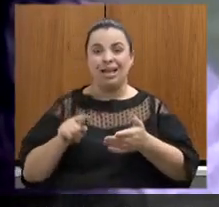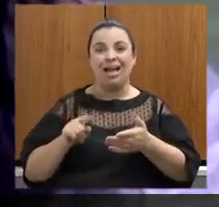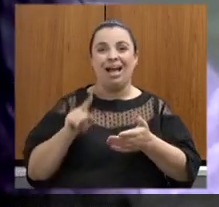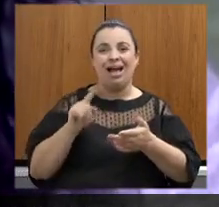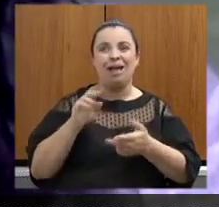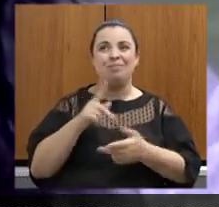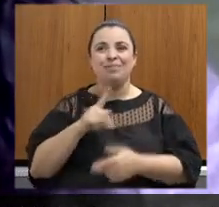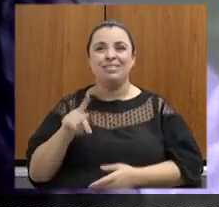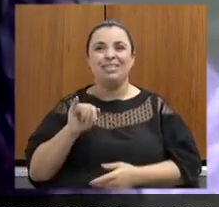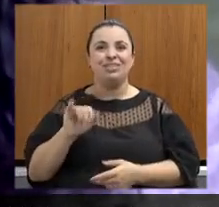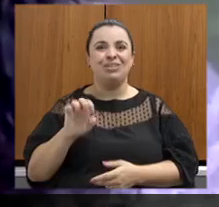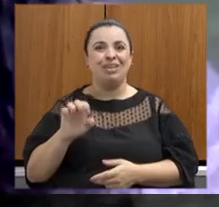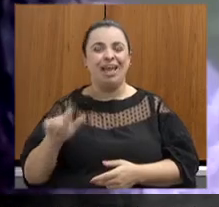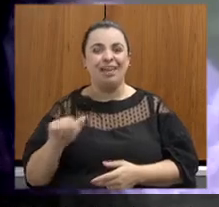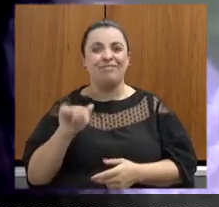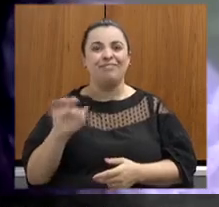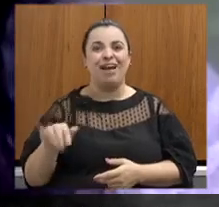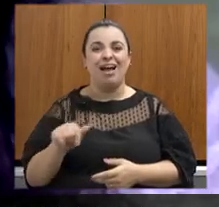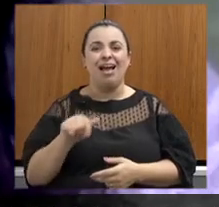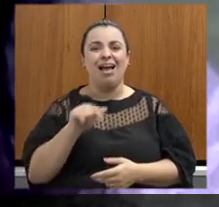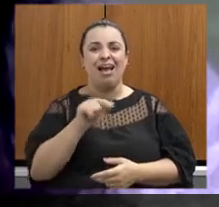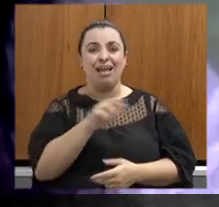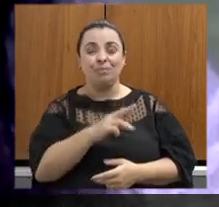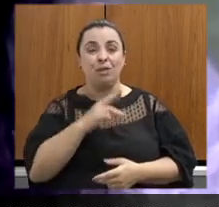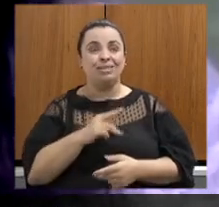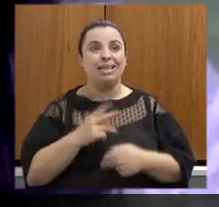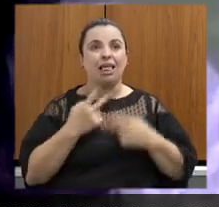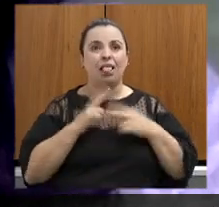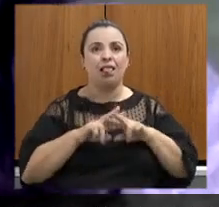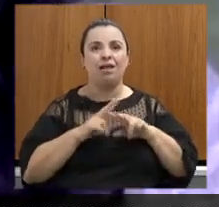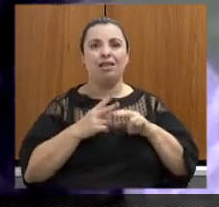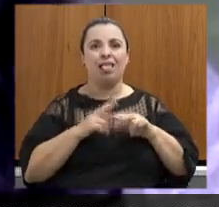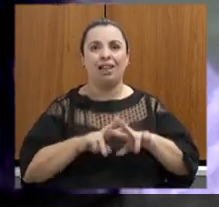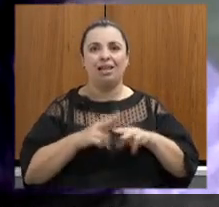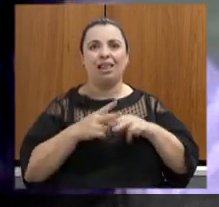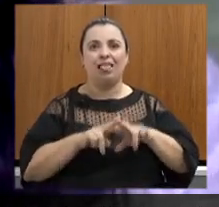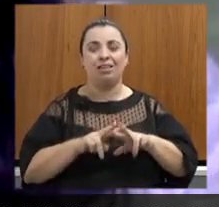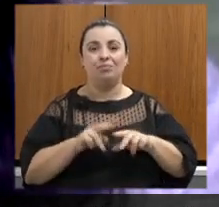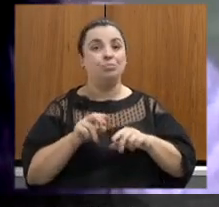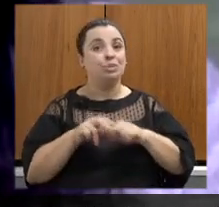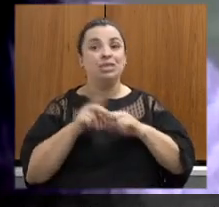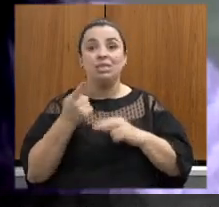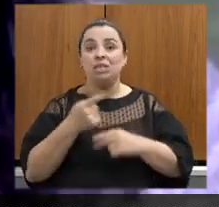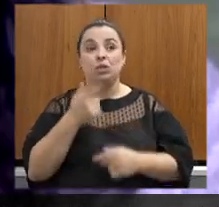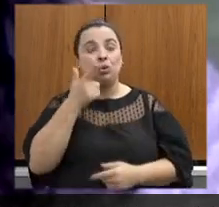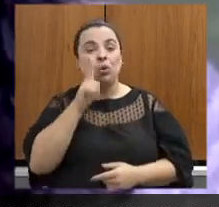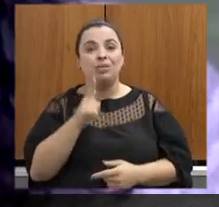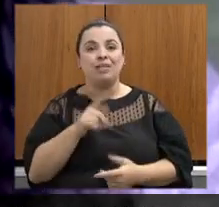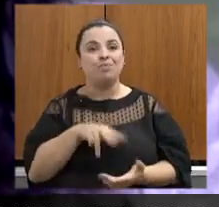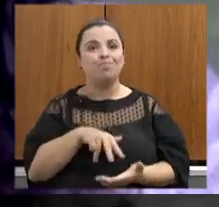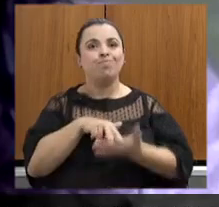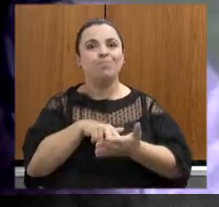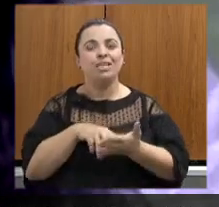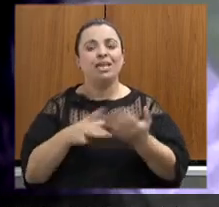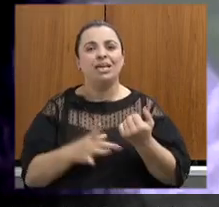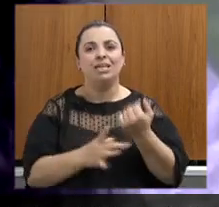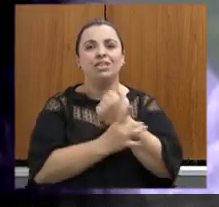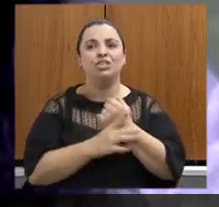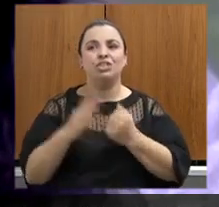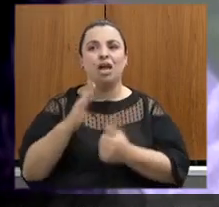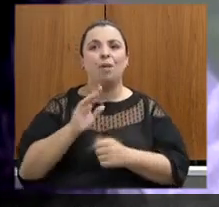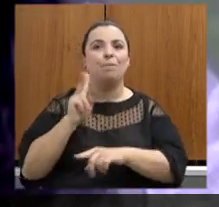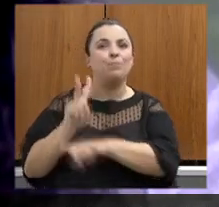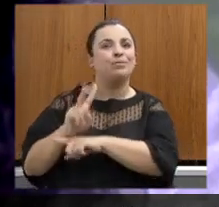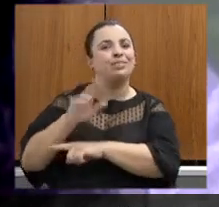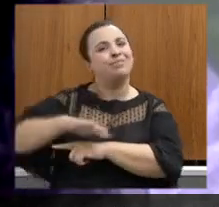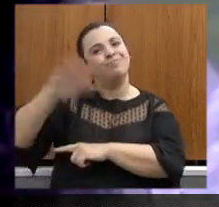sustentar a garantia de proteção da Serra do Curral e essa tentativa de nos enganar de enganar a